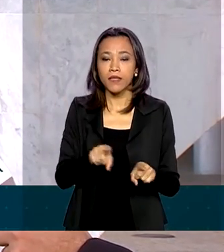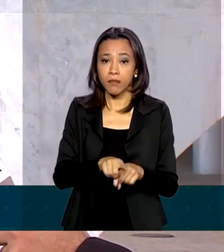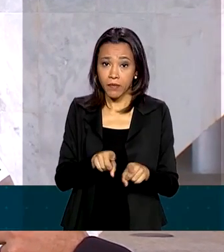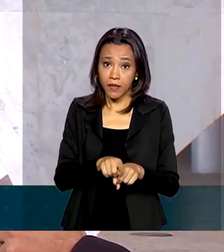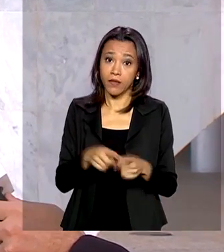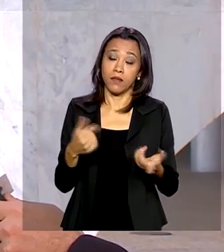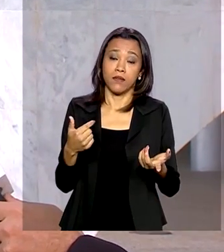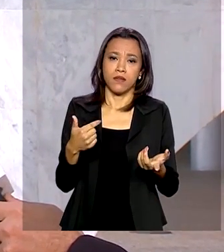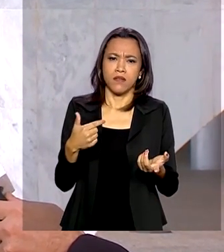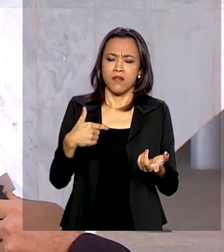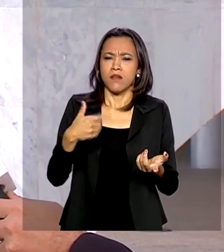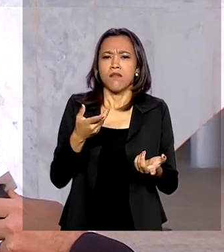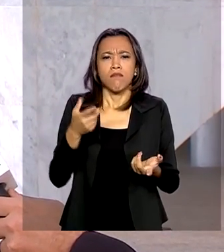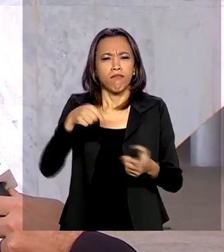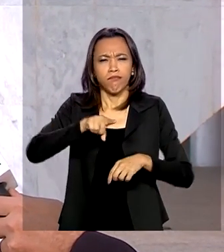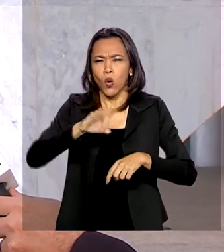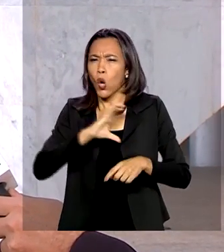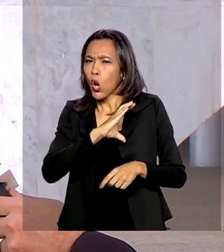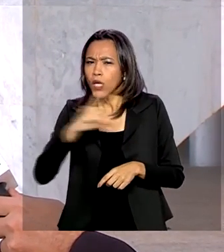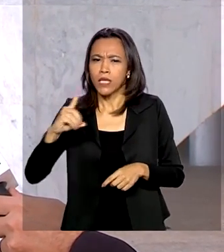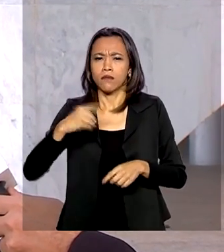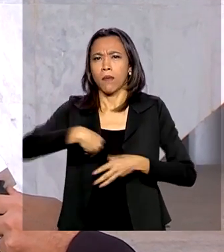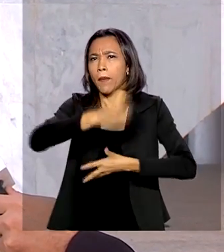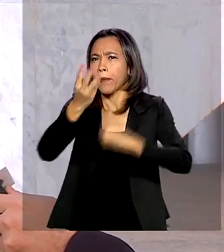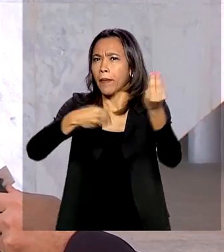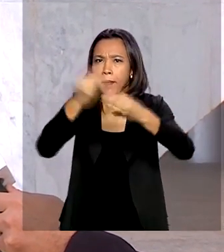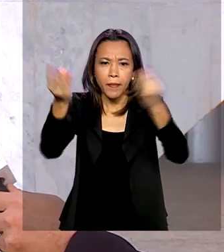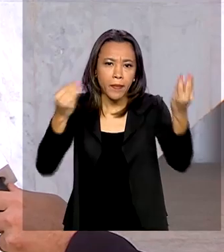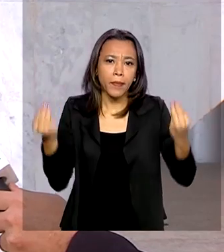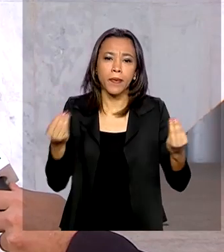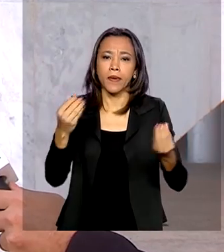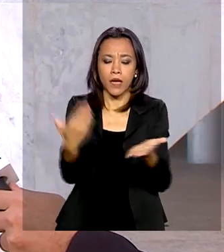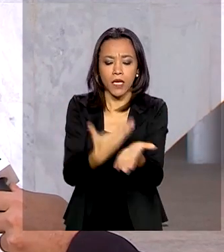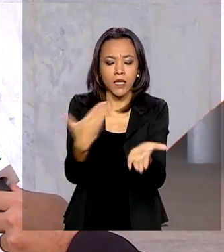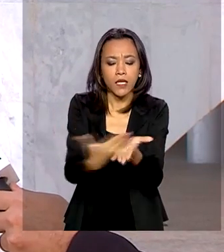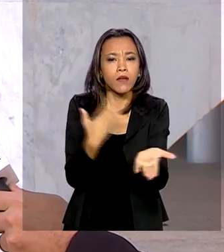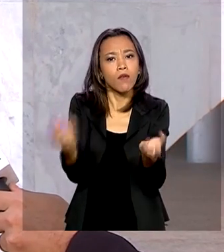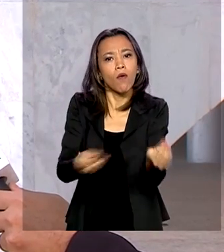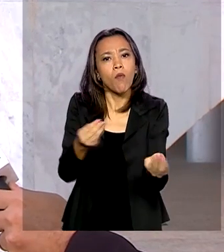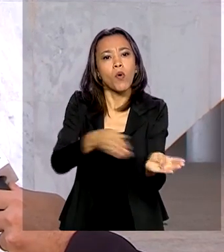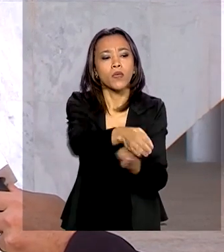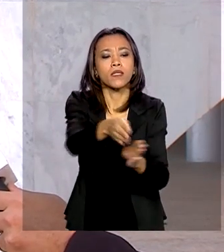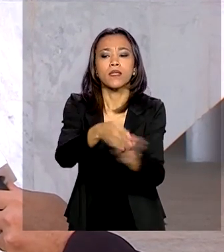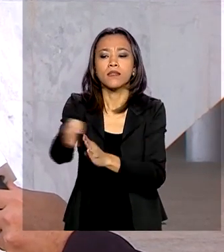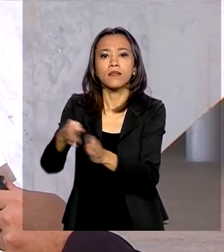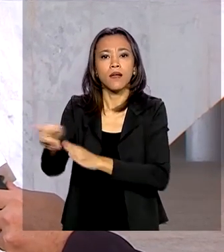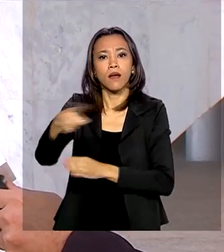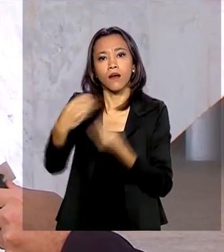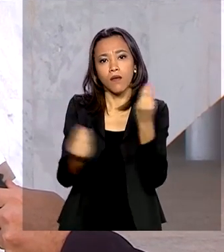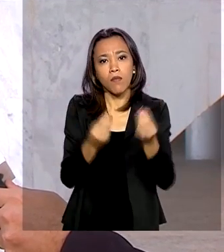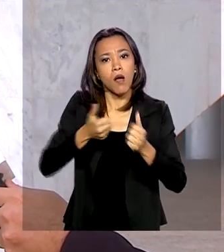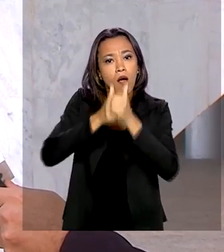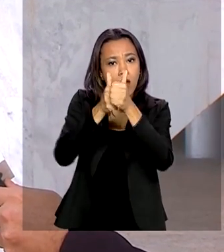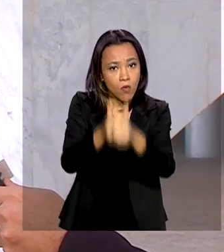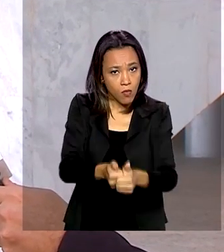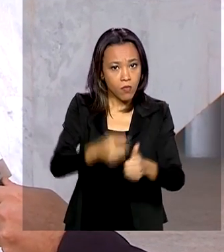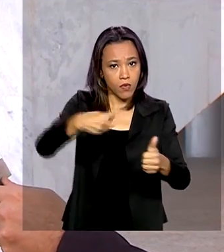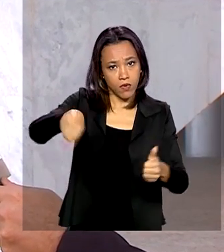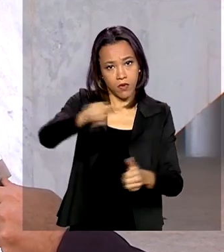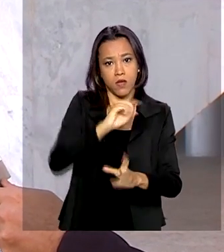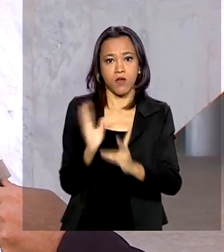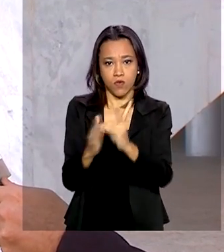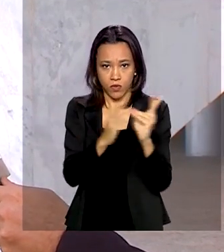da FUNAI, material didático, autoexplicativo, de como fazer a orientação e acompanhamento das comunidades nas pontas.